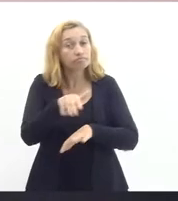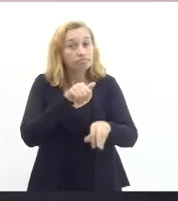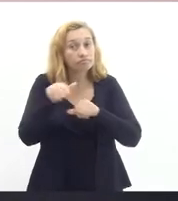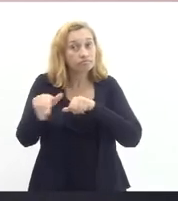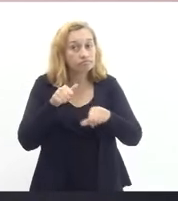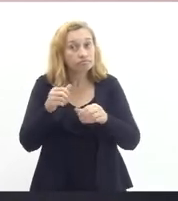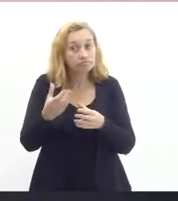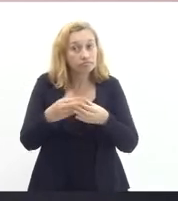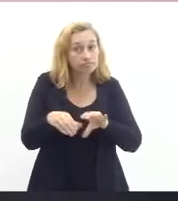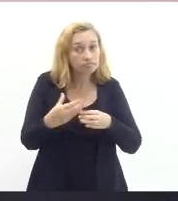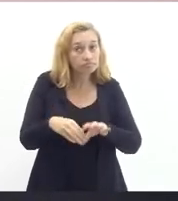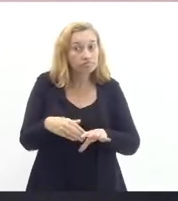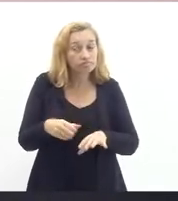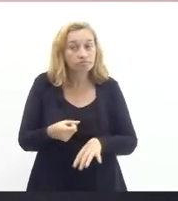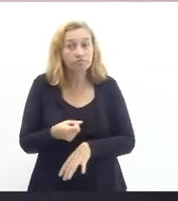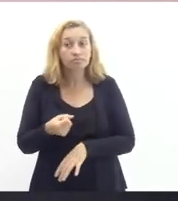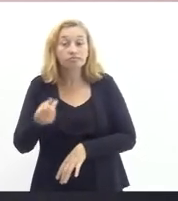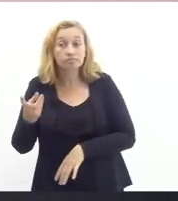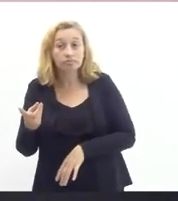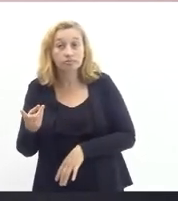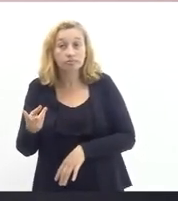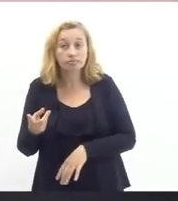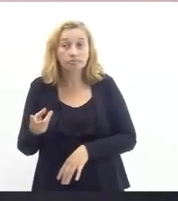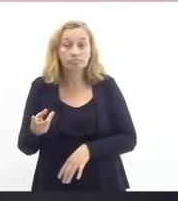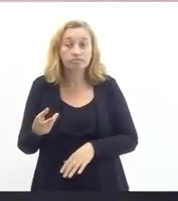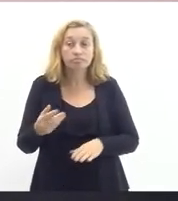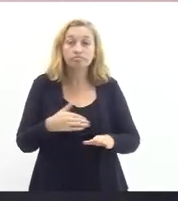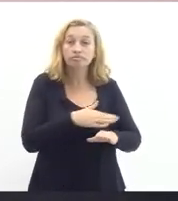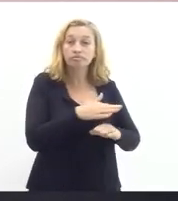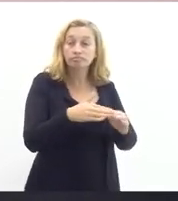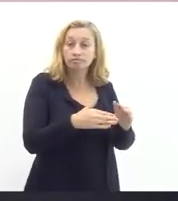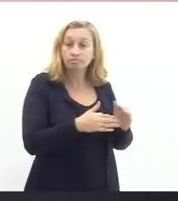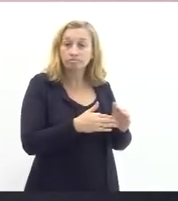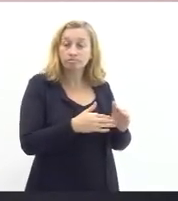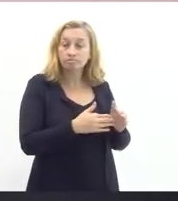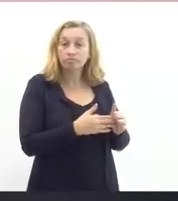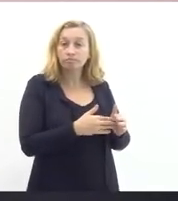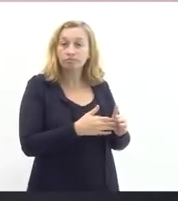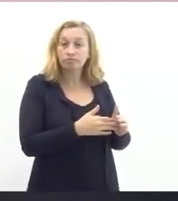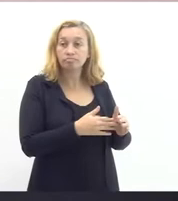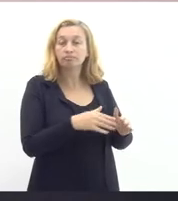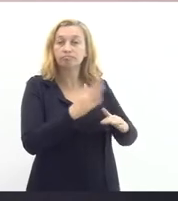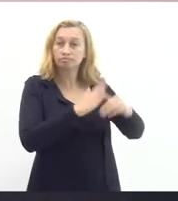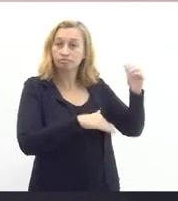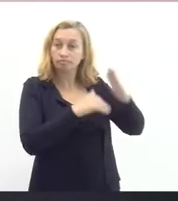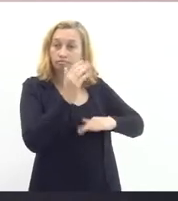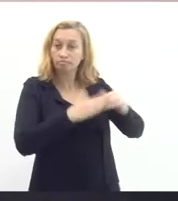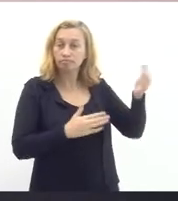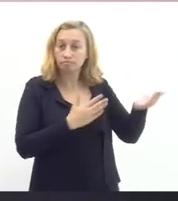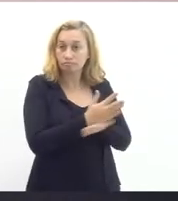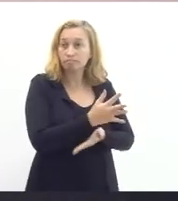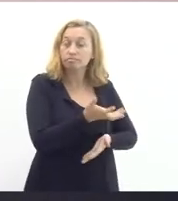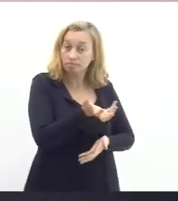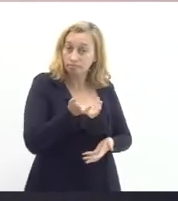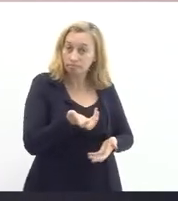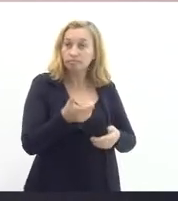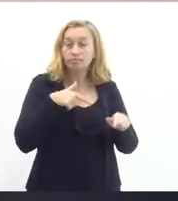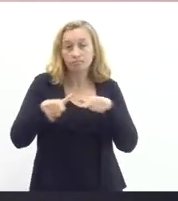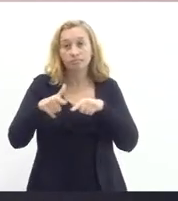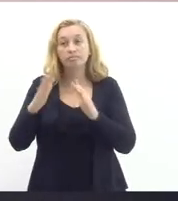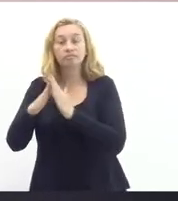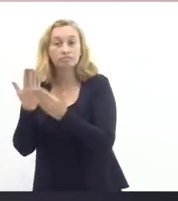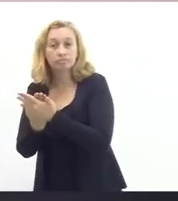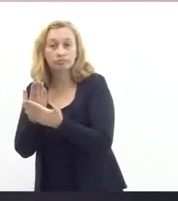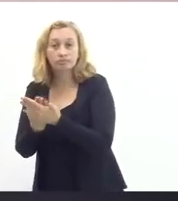concursados quanto os concursados precisam trabalhar na Fai Tech então eu acho que há essa sinergia aí nos desejos